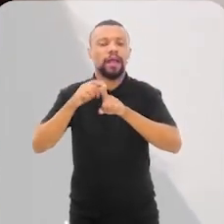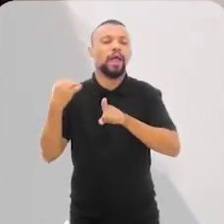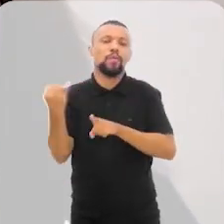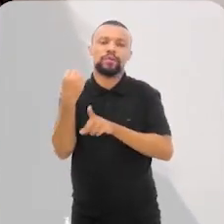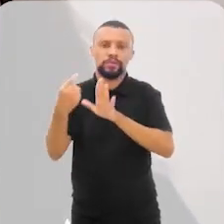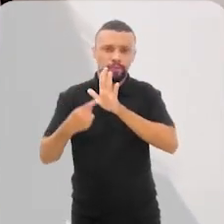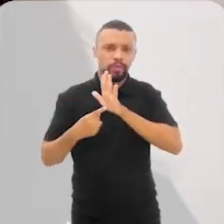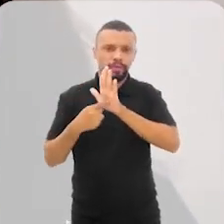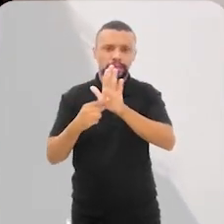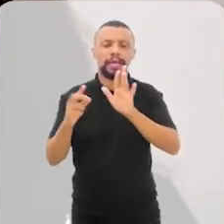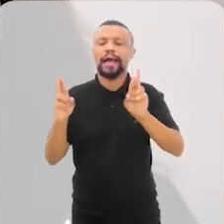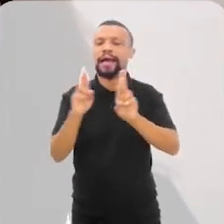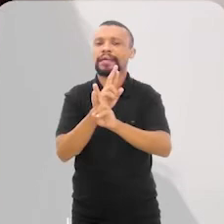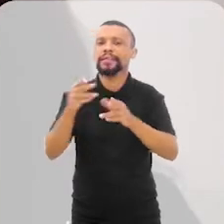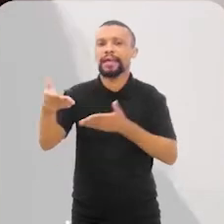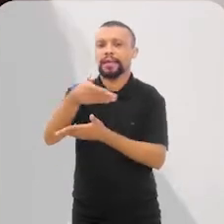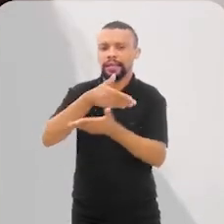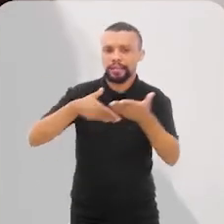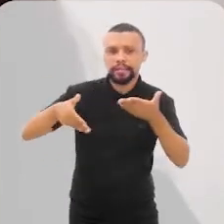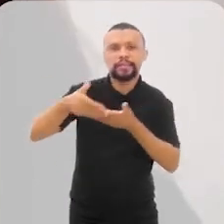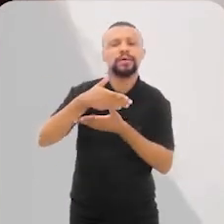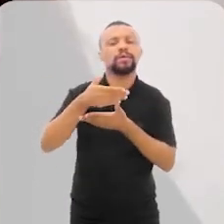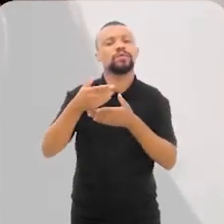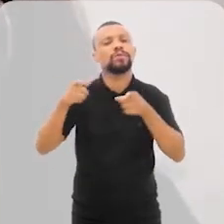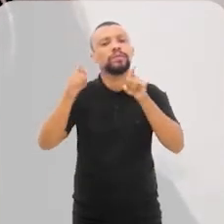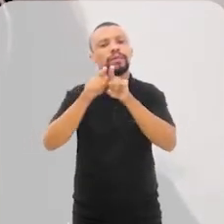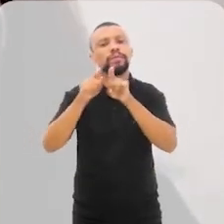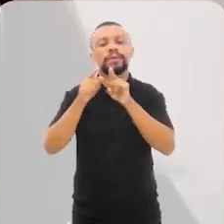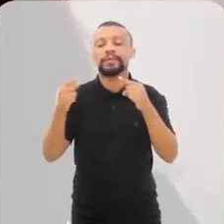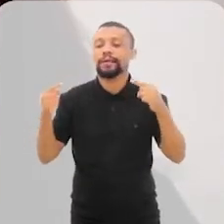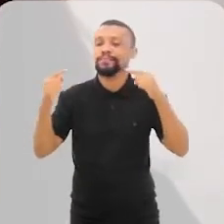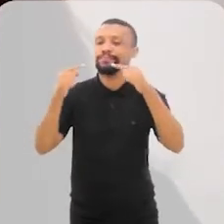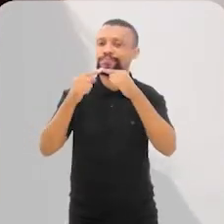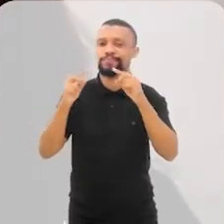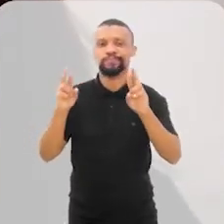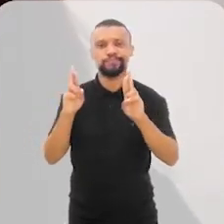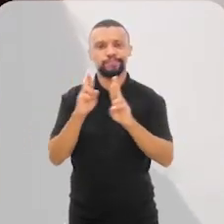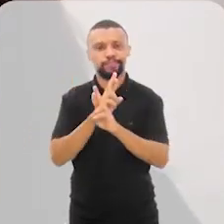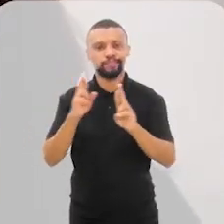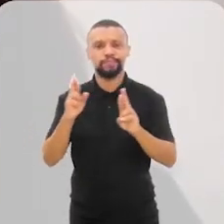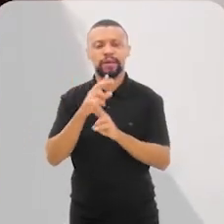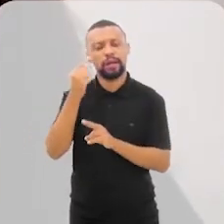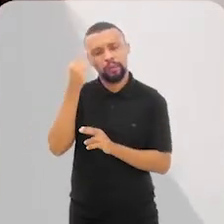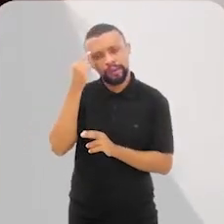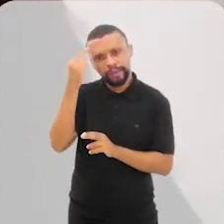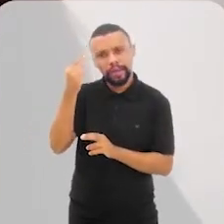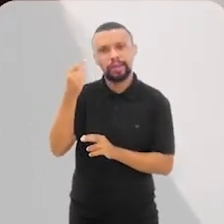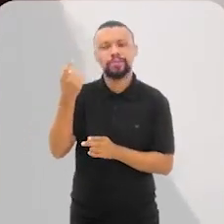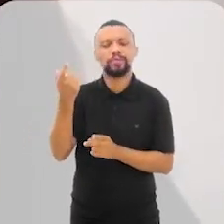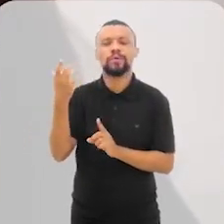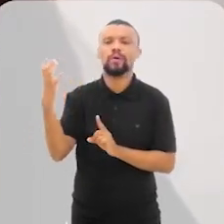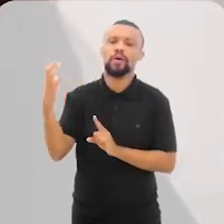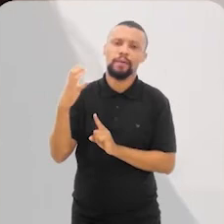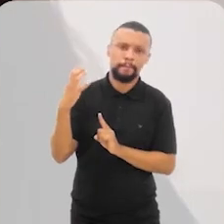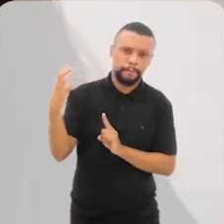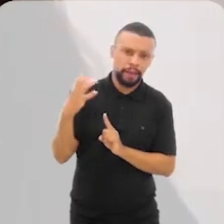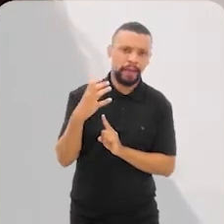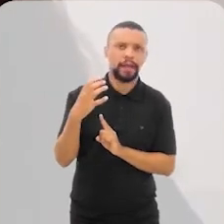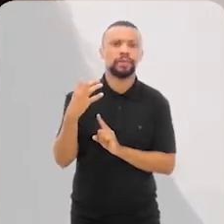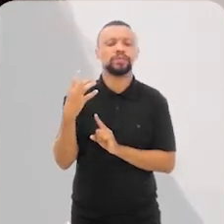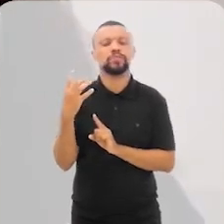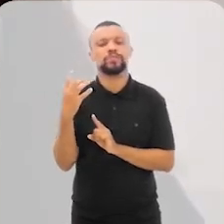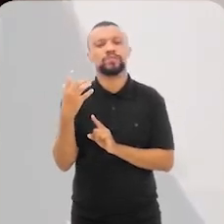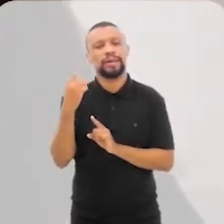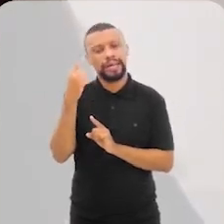essa relação, a gente falou do ICE, da Academia ICE, também está relacionado muito com a ideia do Enimpacto, da Estratégia